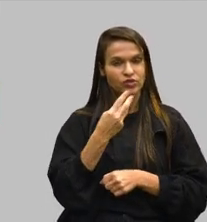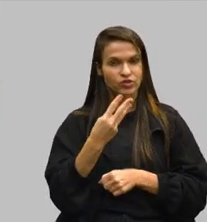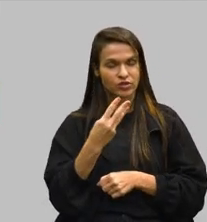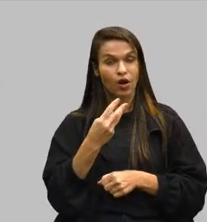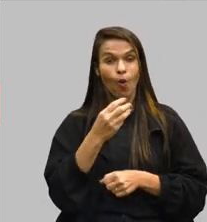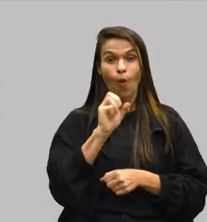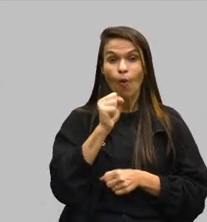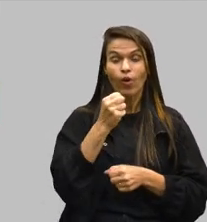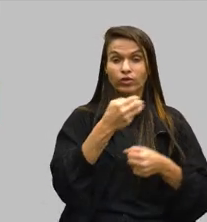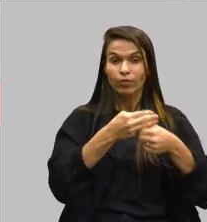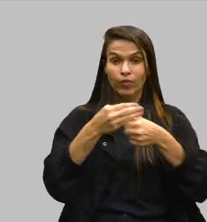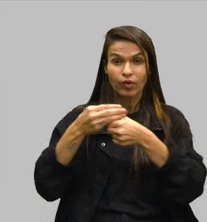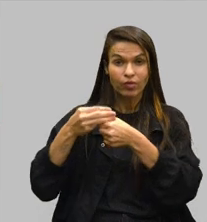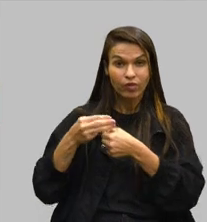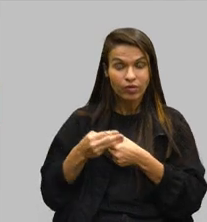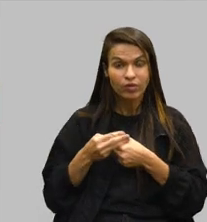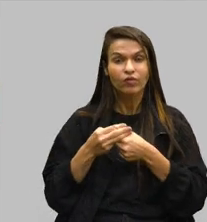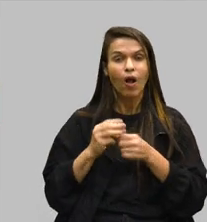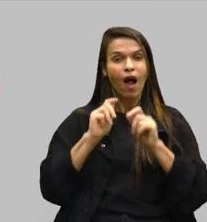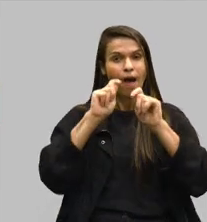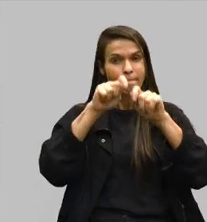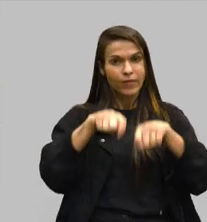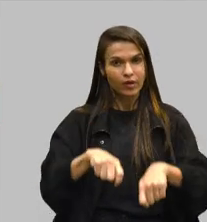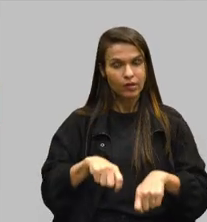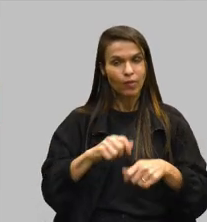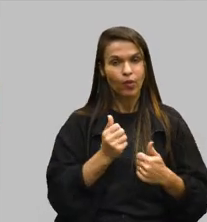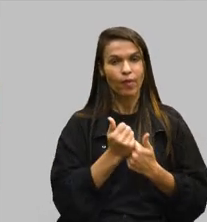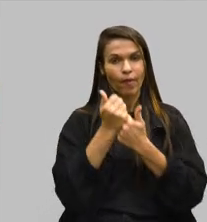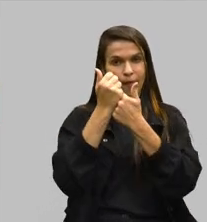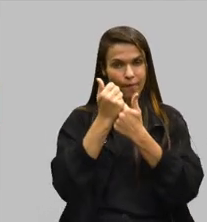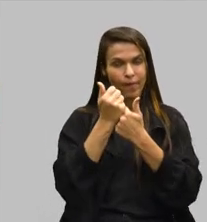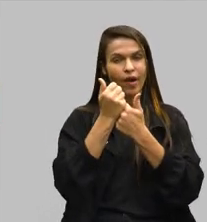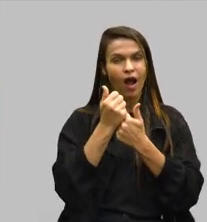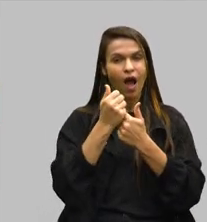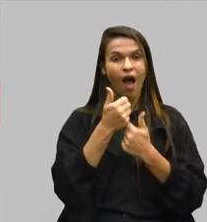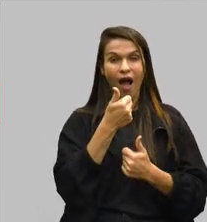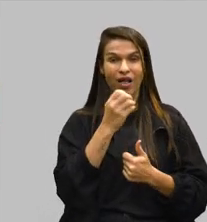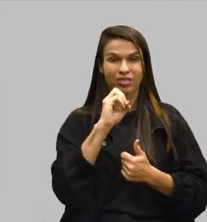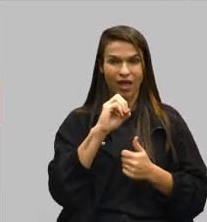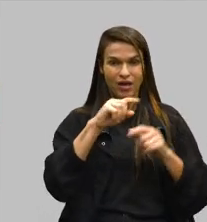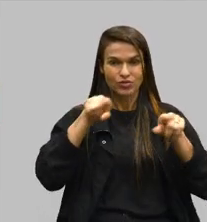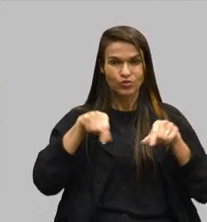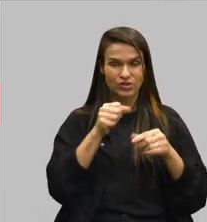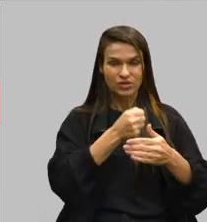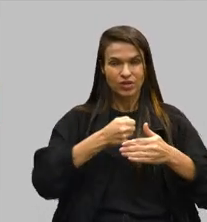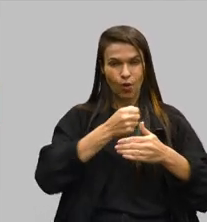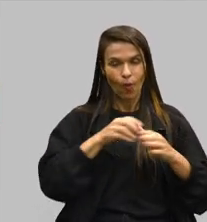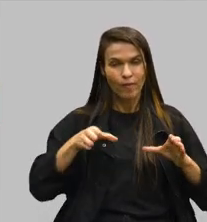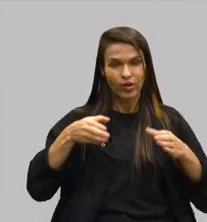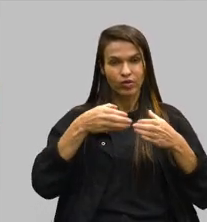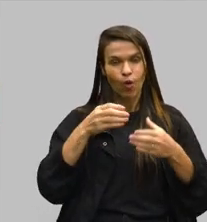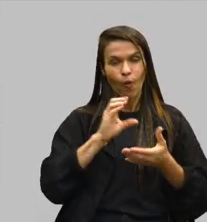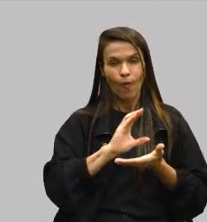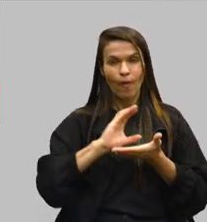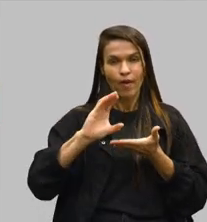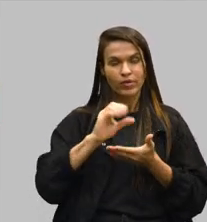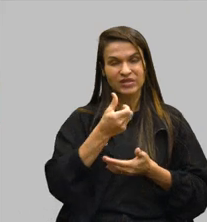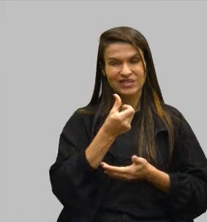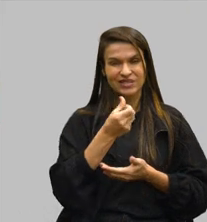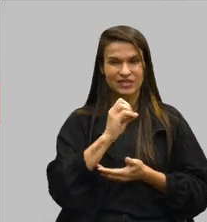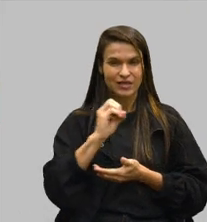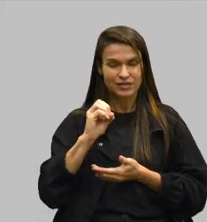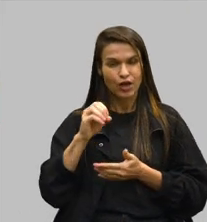municípios aqui foram habilitados para o apoio a dez cozinhas comunitárias, por meio também de um repasso de R$ 600 mil,